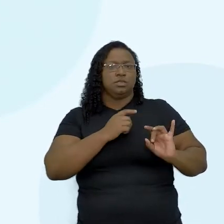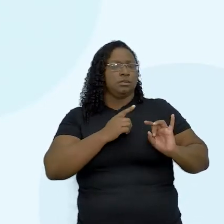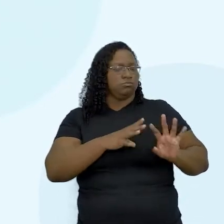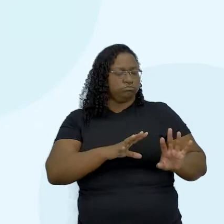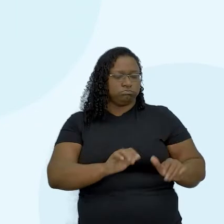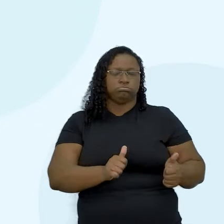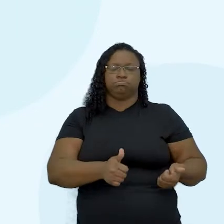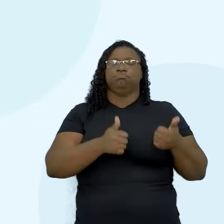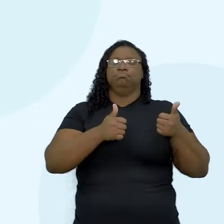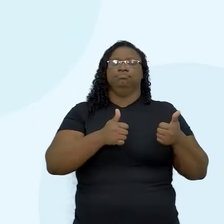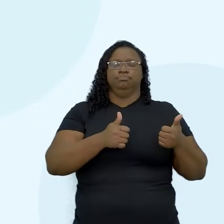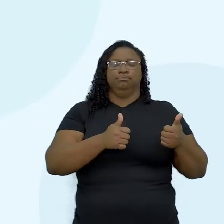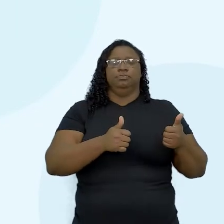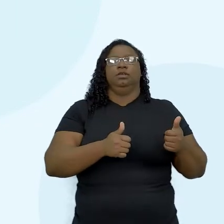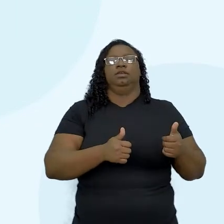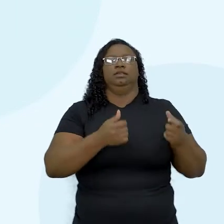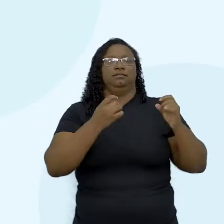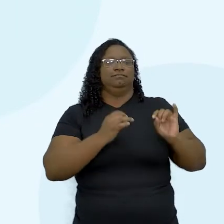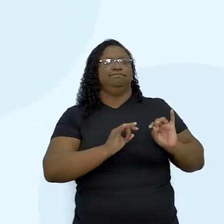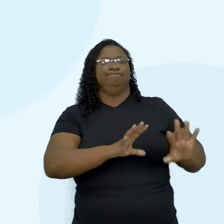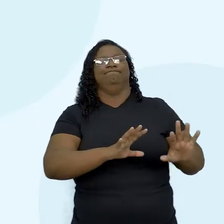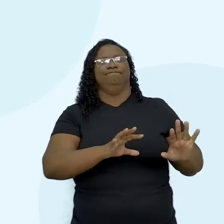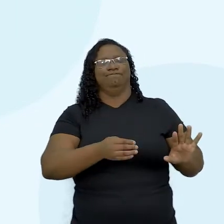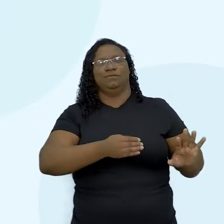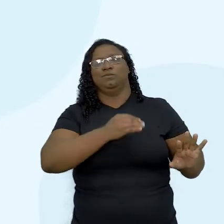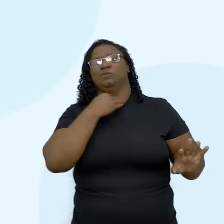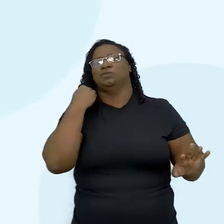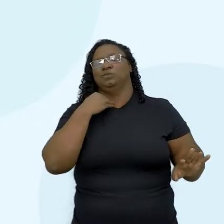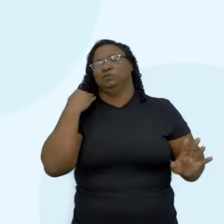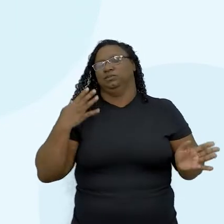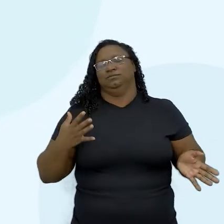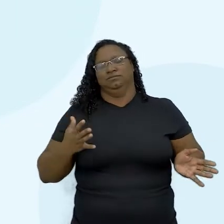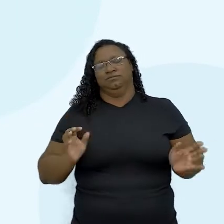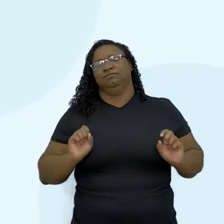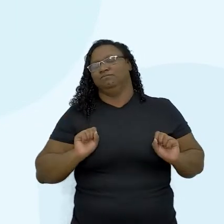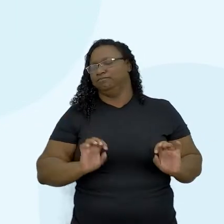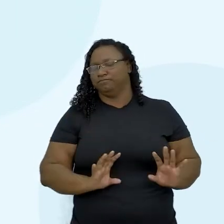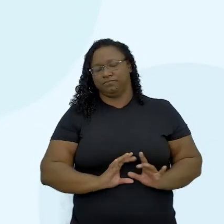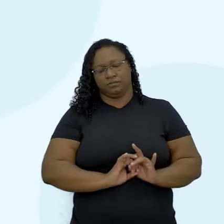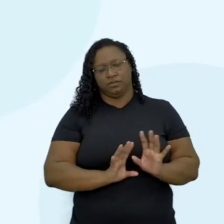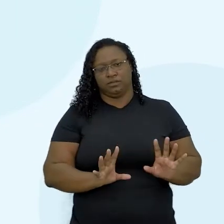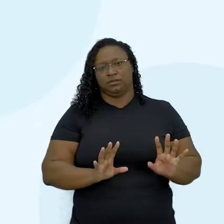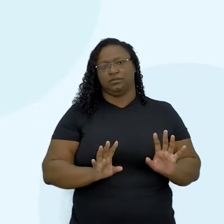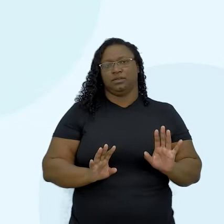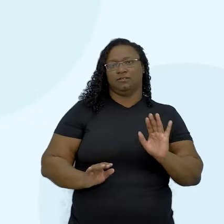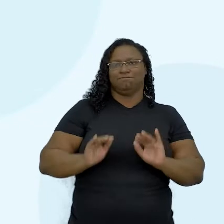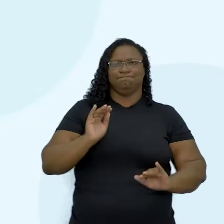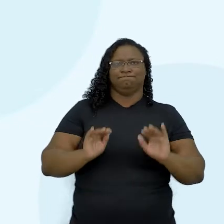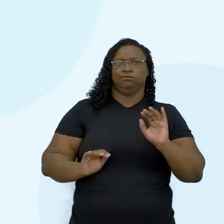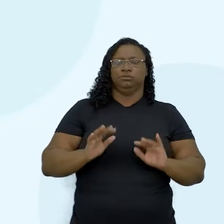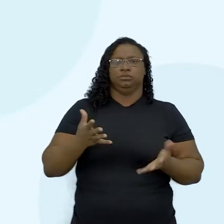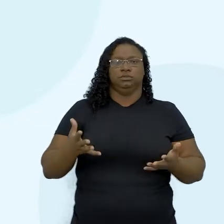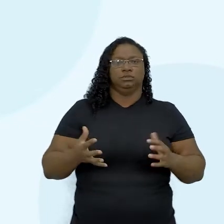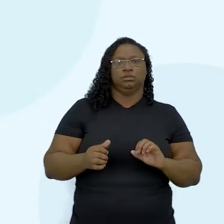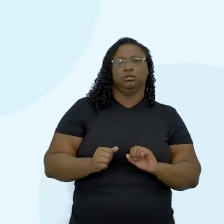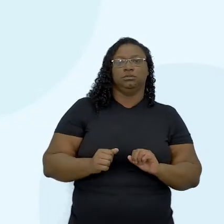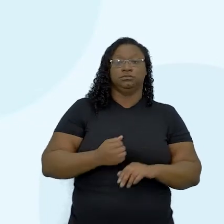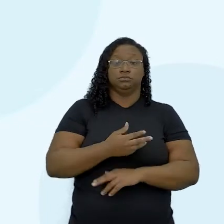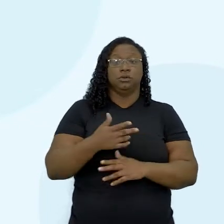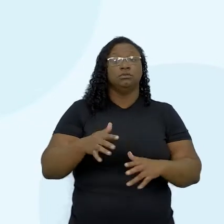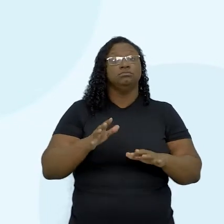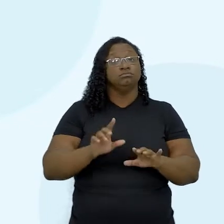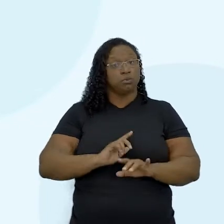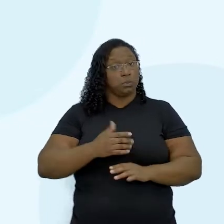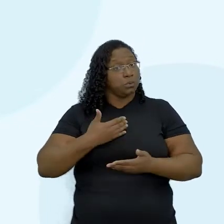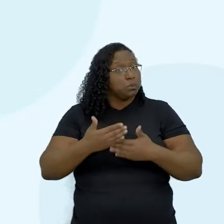o fazer viver e o deixar morrer. Nessa transição de paradigma, alguns elementos se mantiveram.